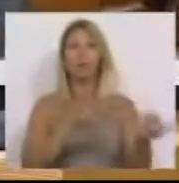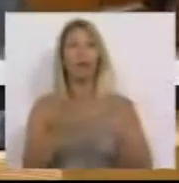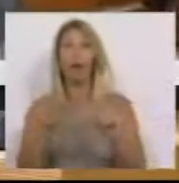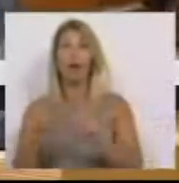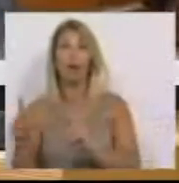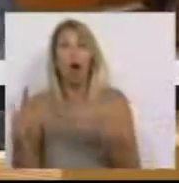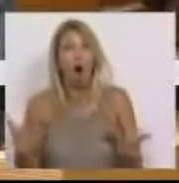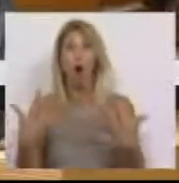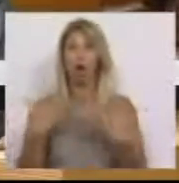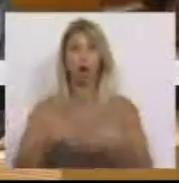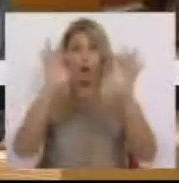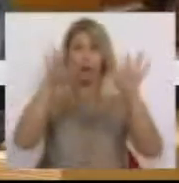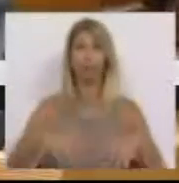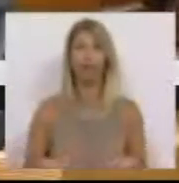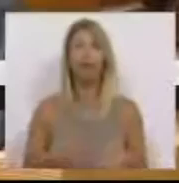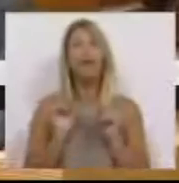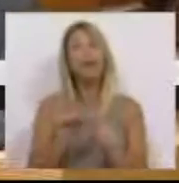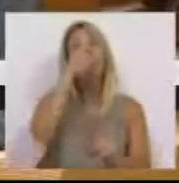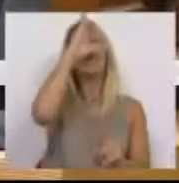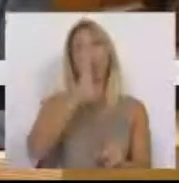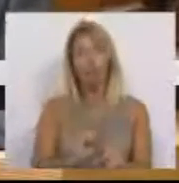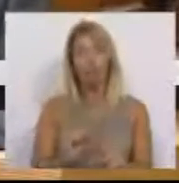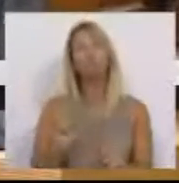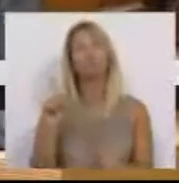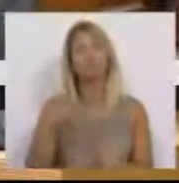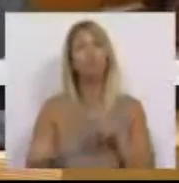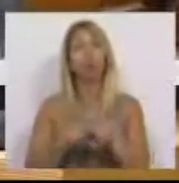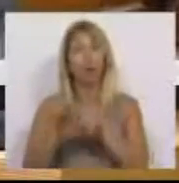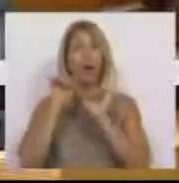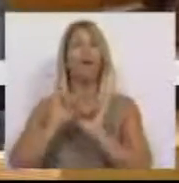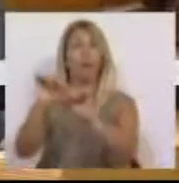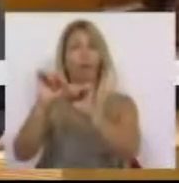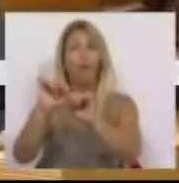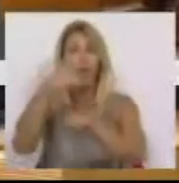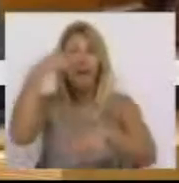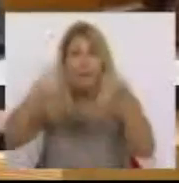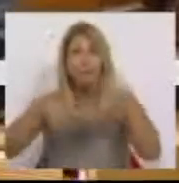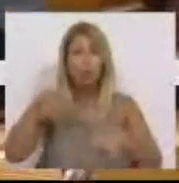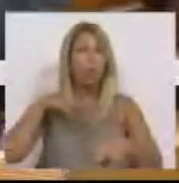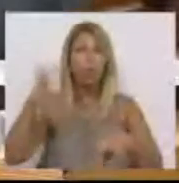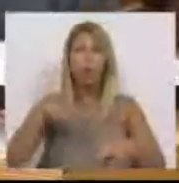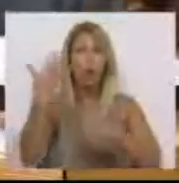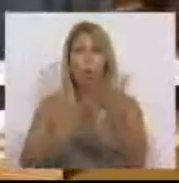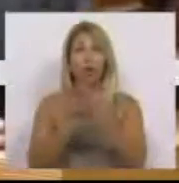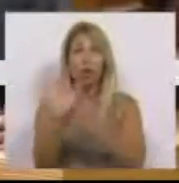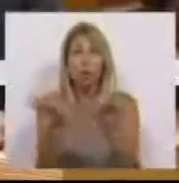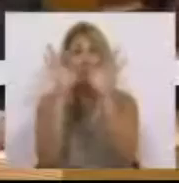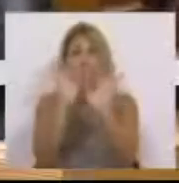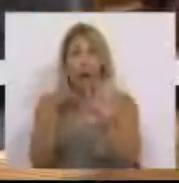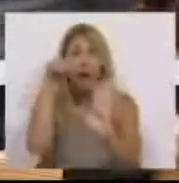Palazia. Com este Governo e esta política, a descida dos portugueses ao inferno irá continuar. Disse.